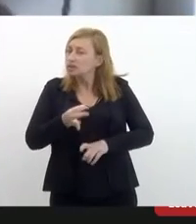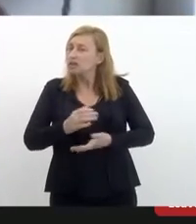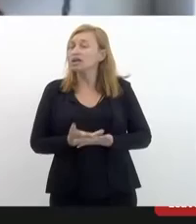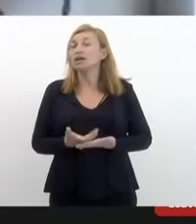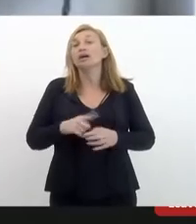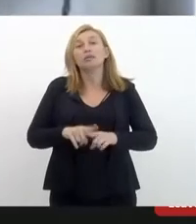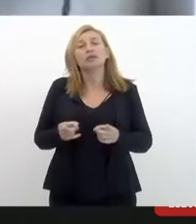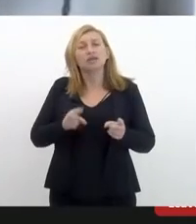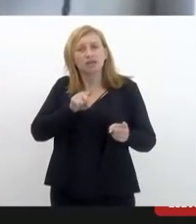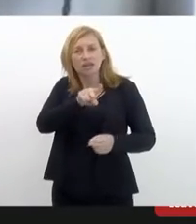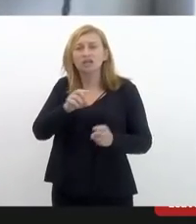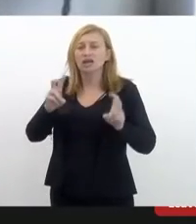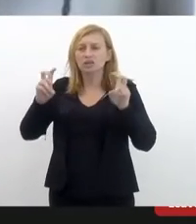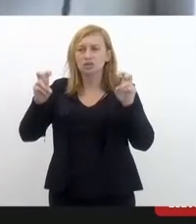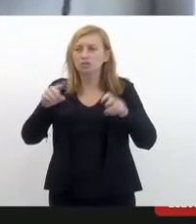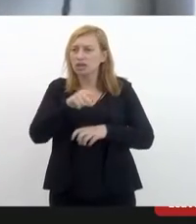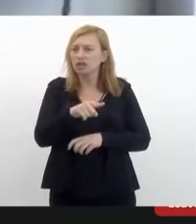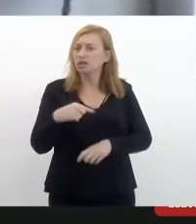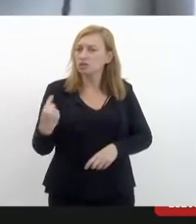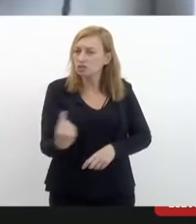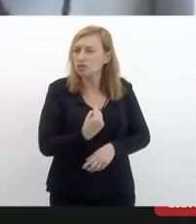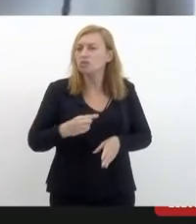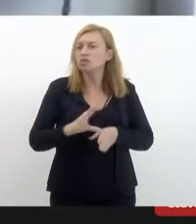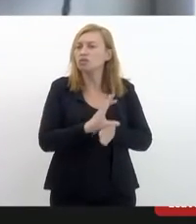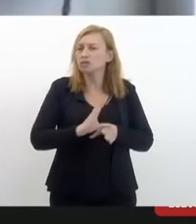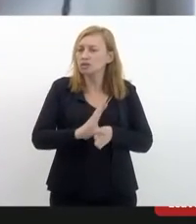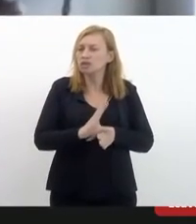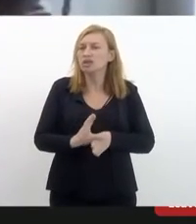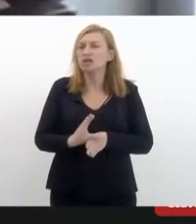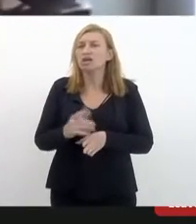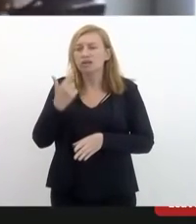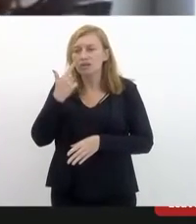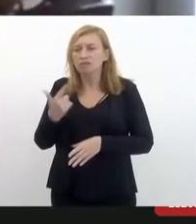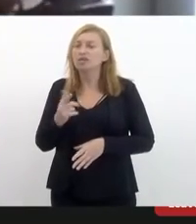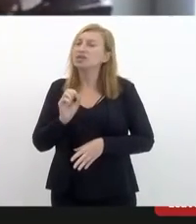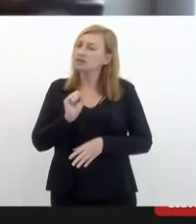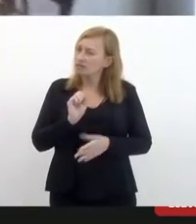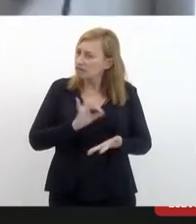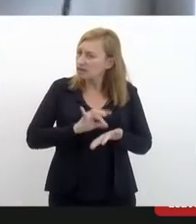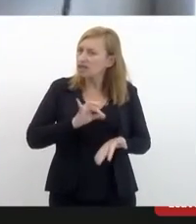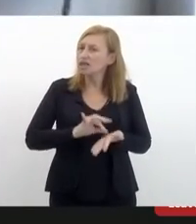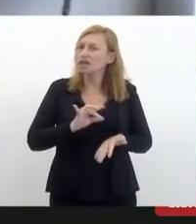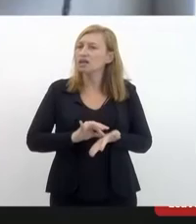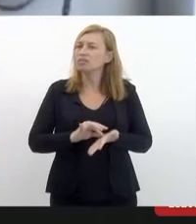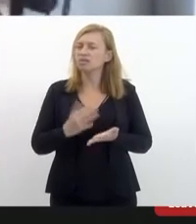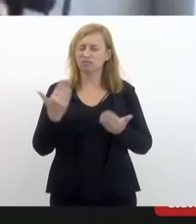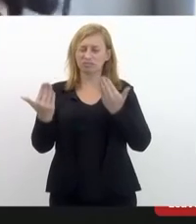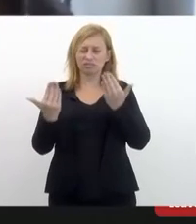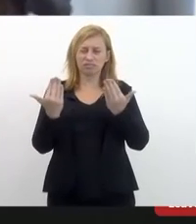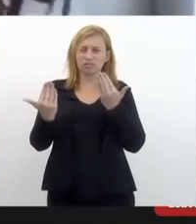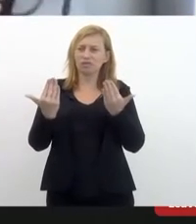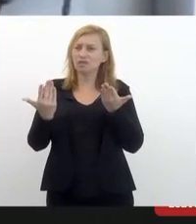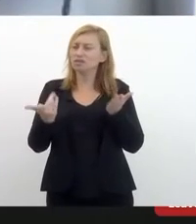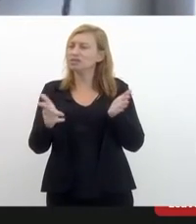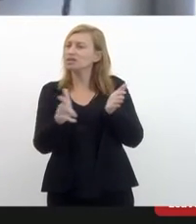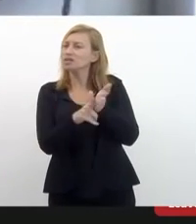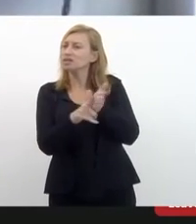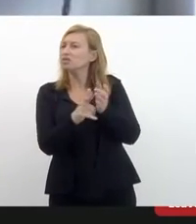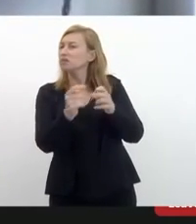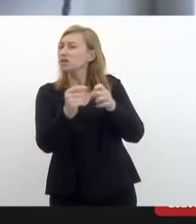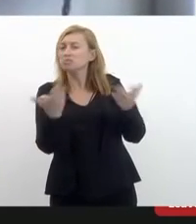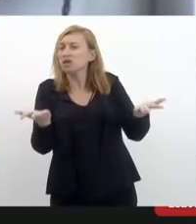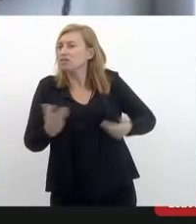nessa questão, nós, e com as conselhas, consideramos que há realmente uma desconfiança em cima daquele laudo.